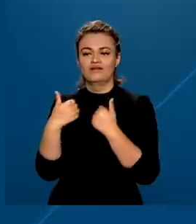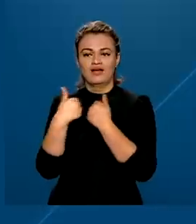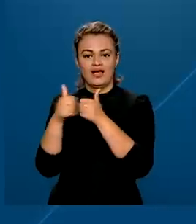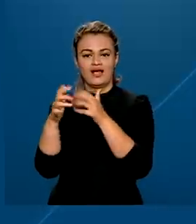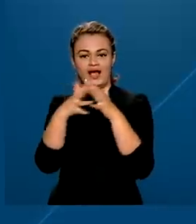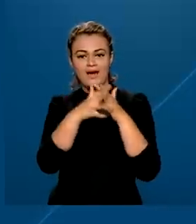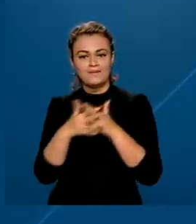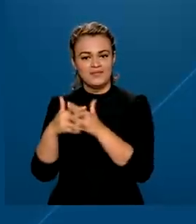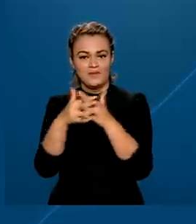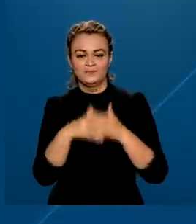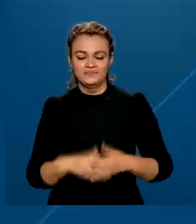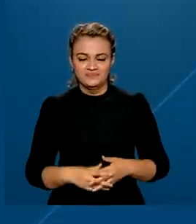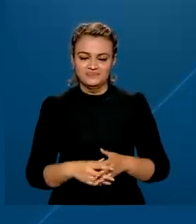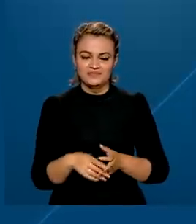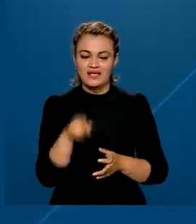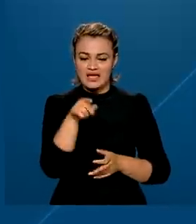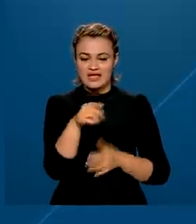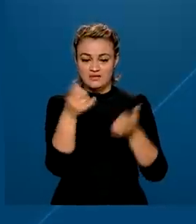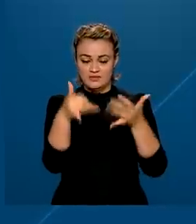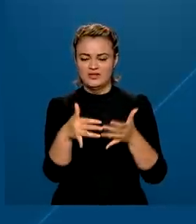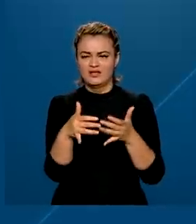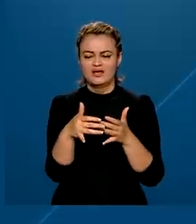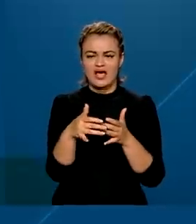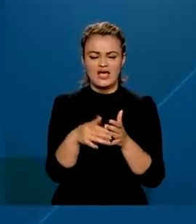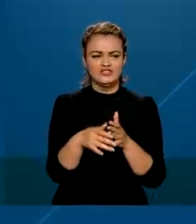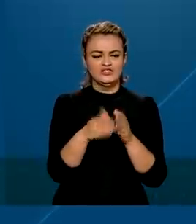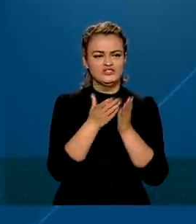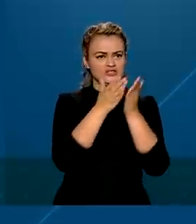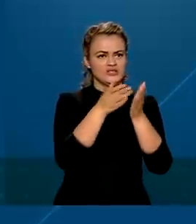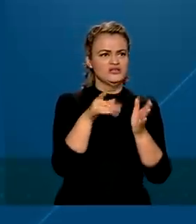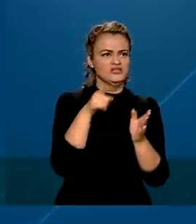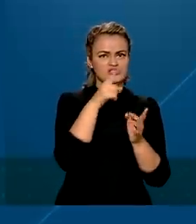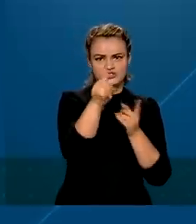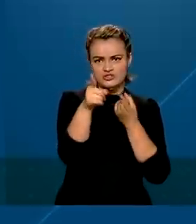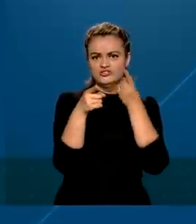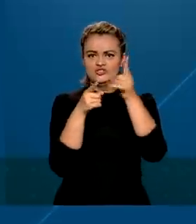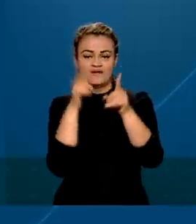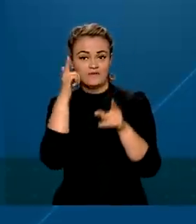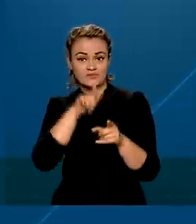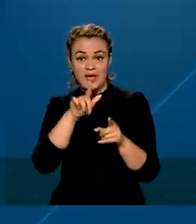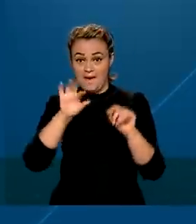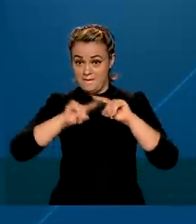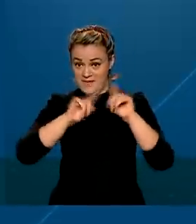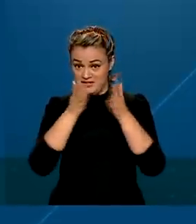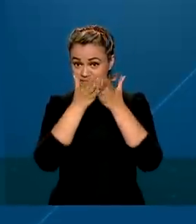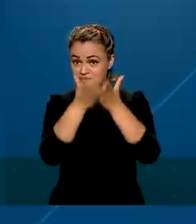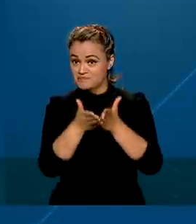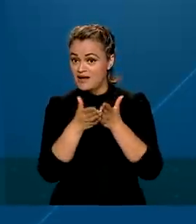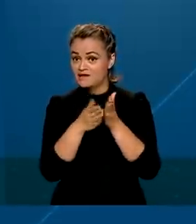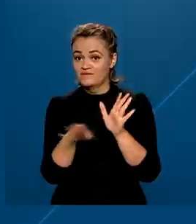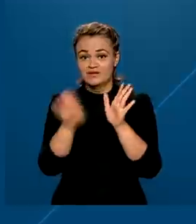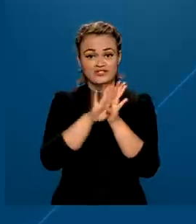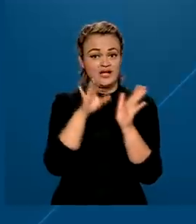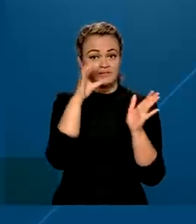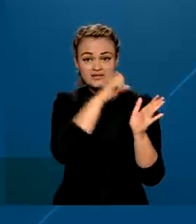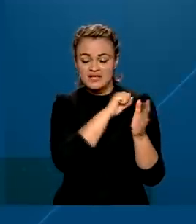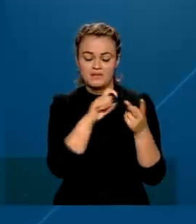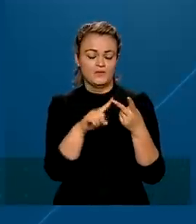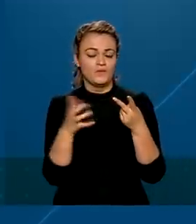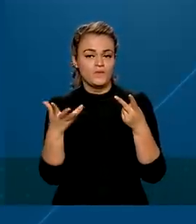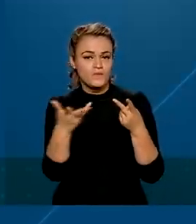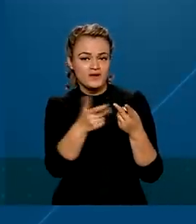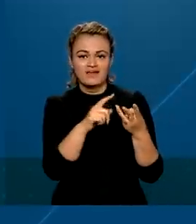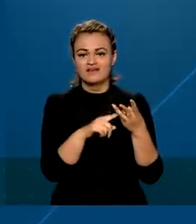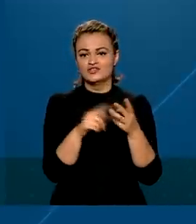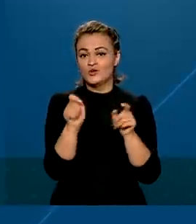A gente já chegava ao Brasil inteiro, mas agora a gente vai chegar com mais qualidade, vai chegar com menor custo, mais eficiência